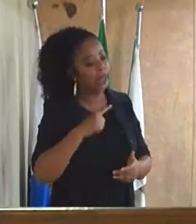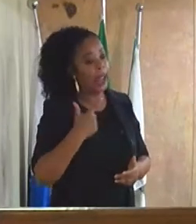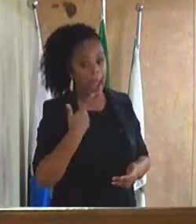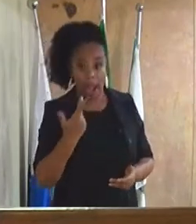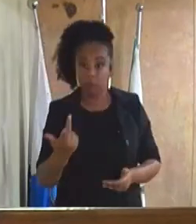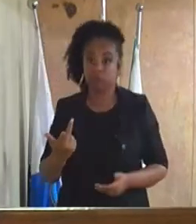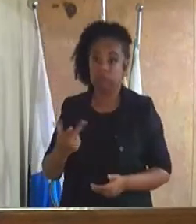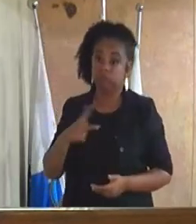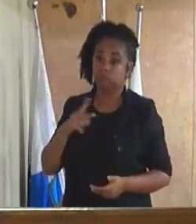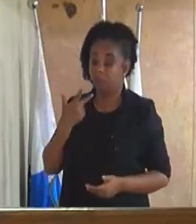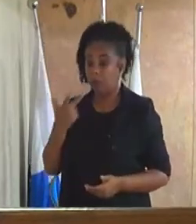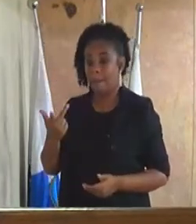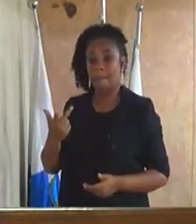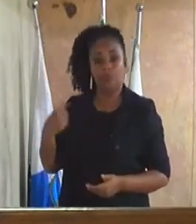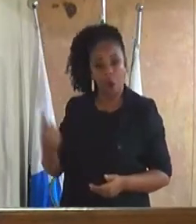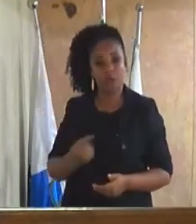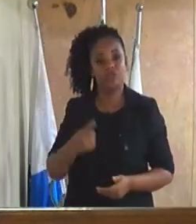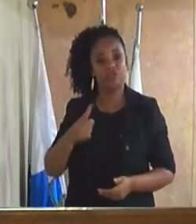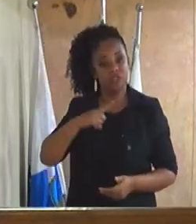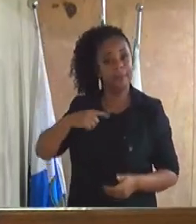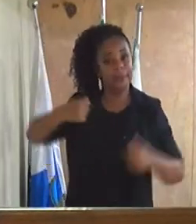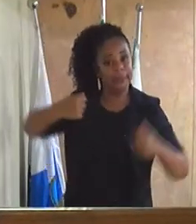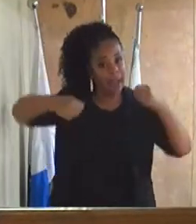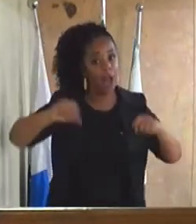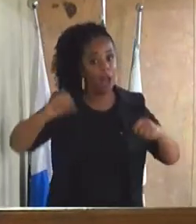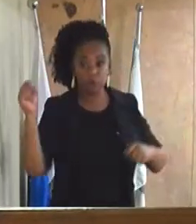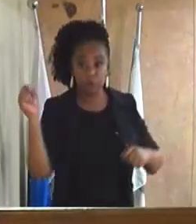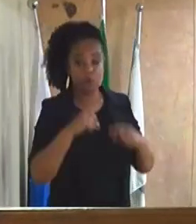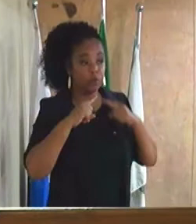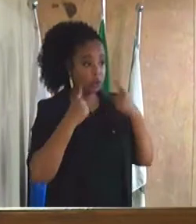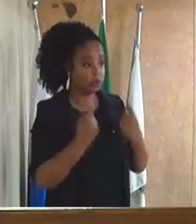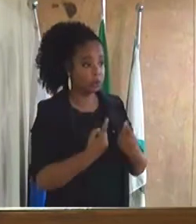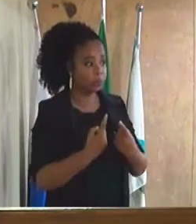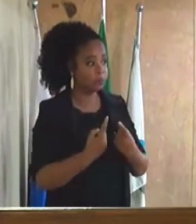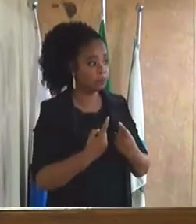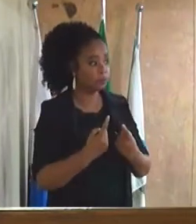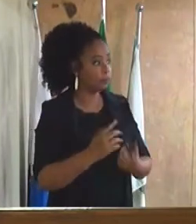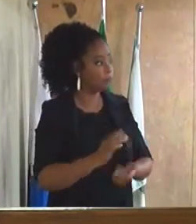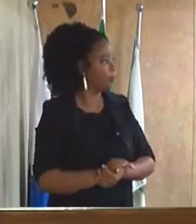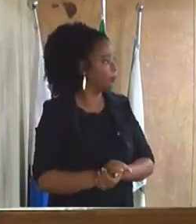já novas sessões e... Senhor presidente, só subir aqui.